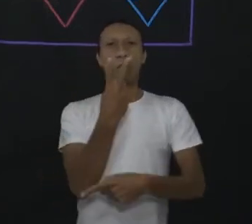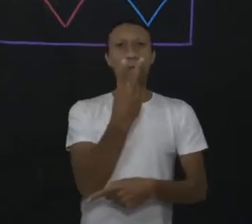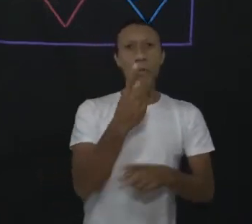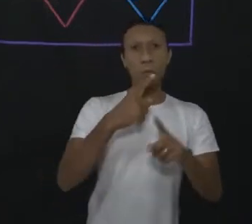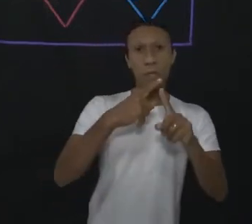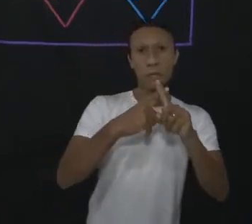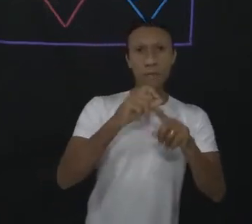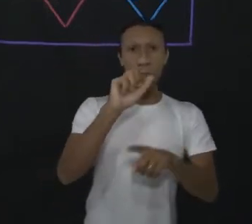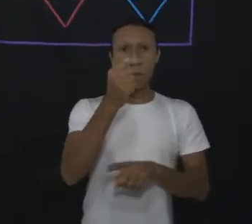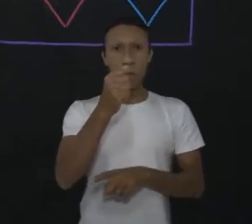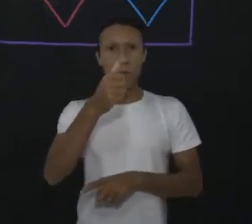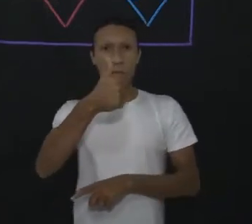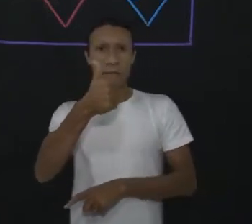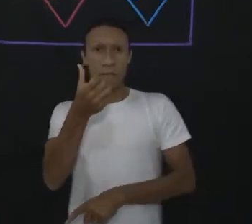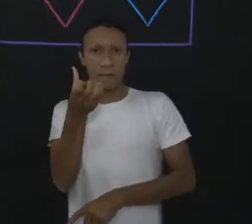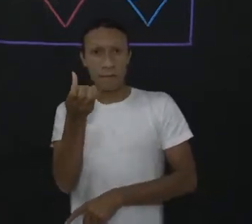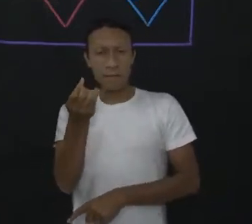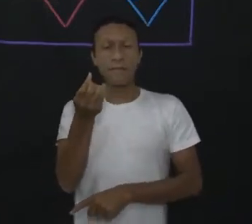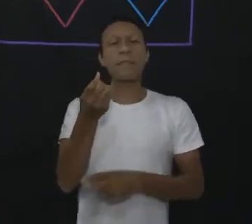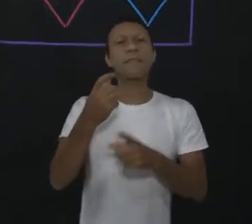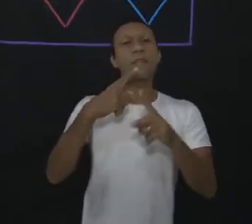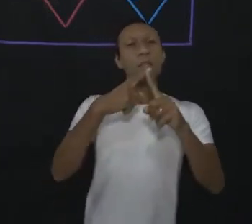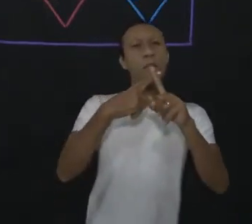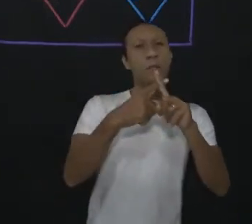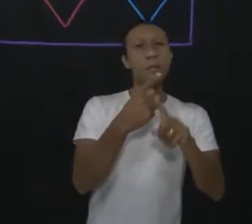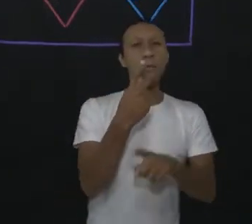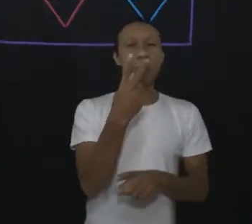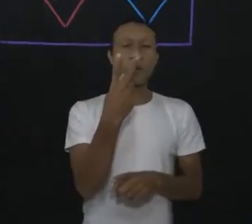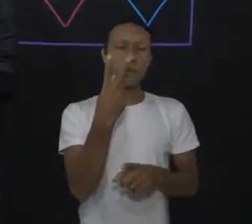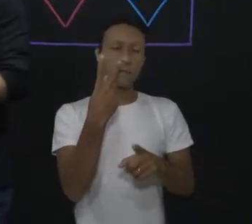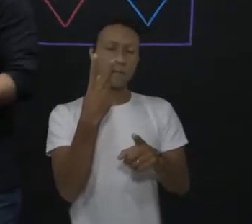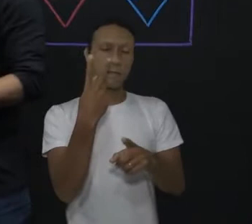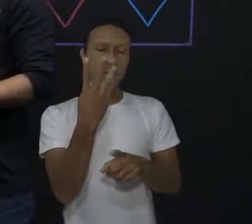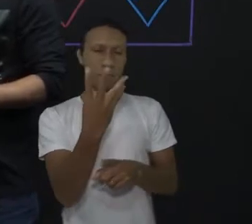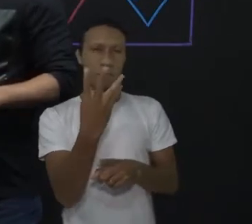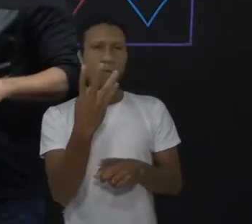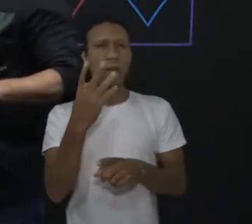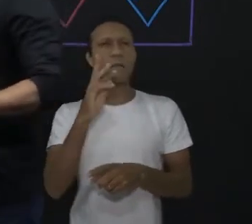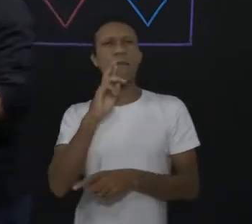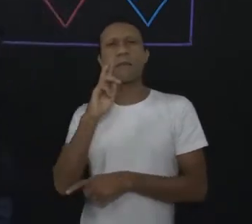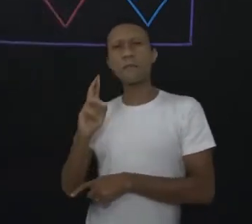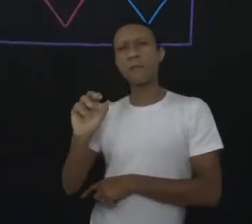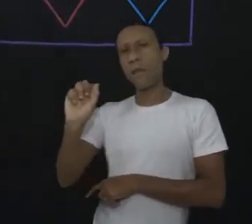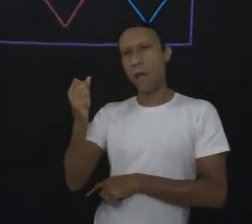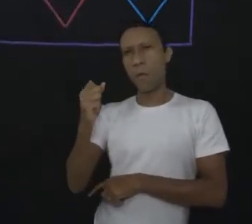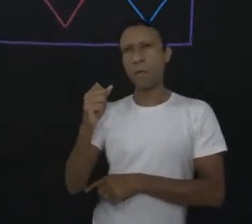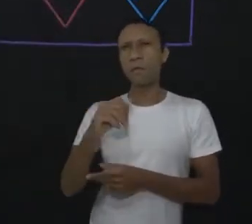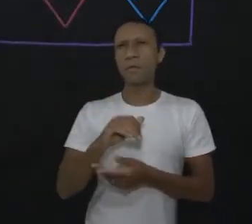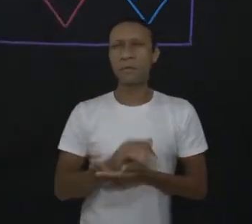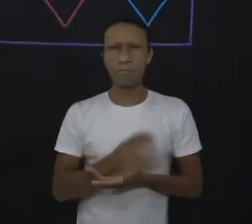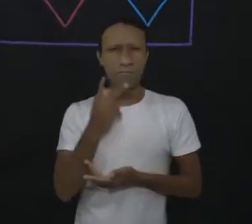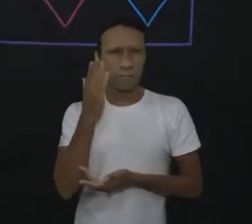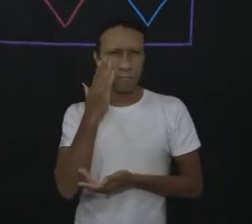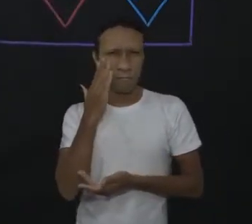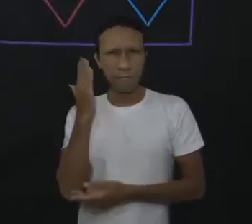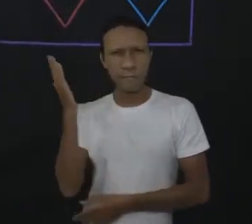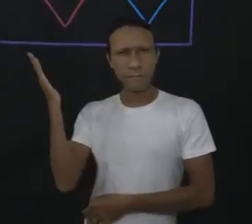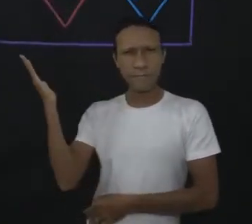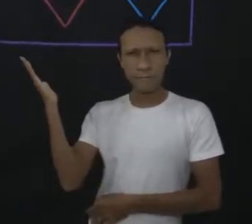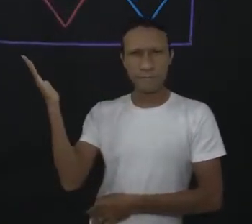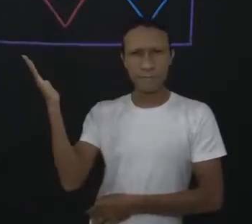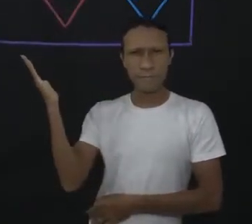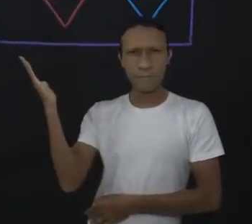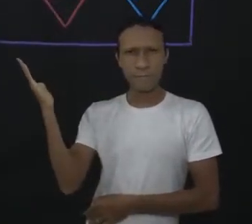é igual a 16, 2 vezes 4 é igual a 8. Eu acho que aqui, esses três valores